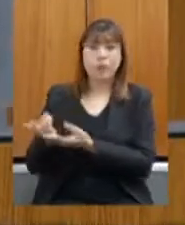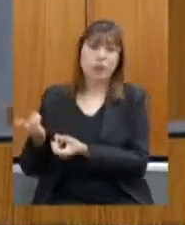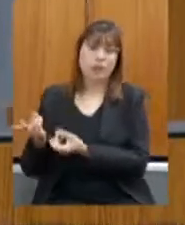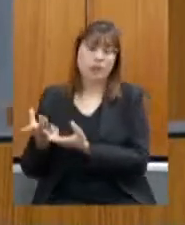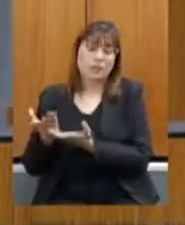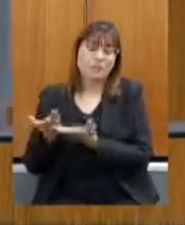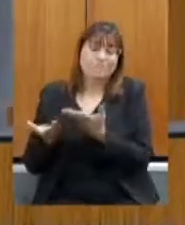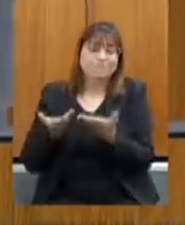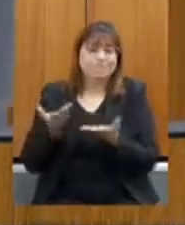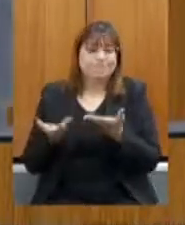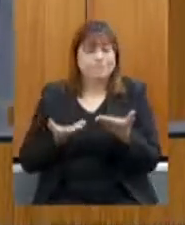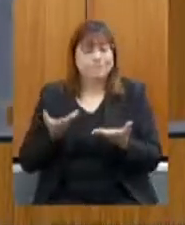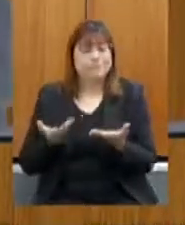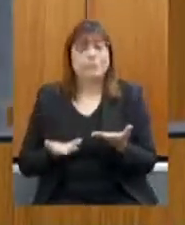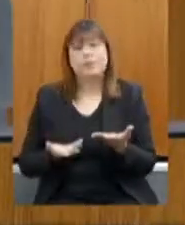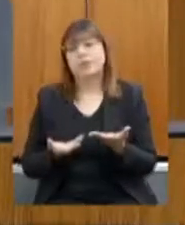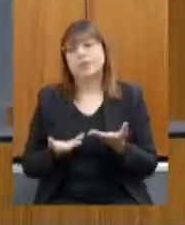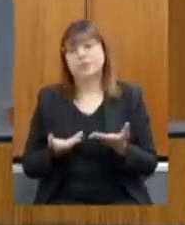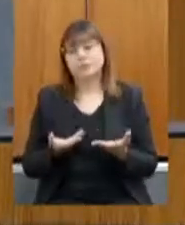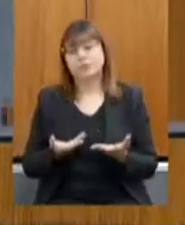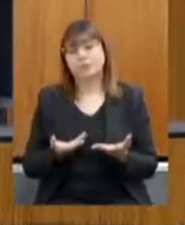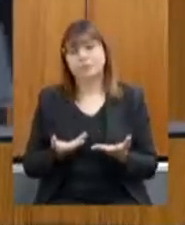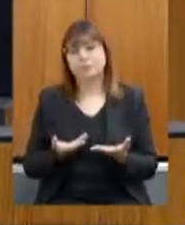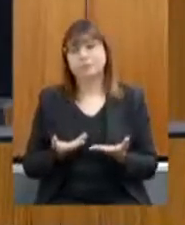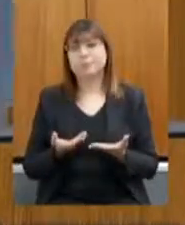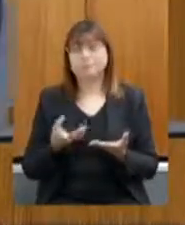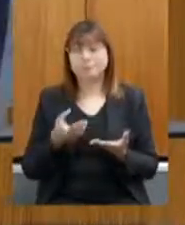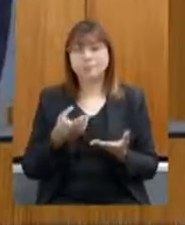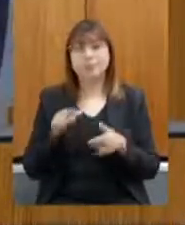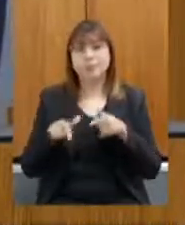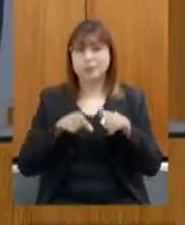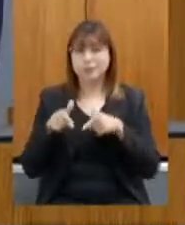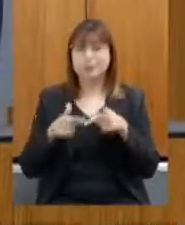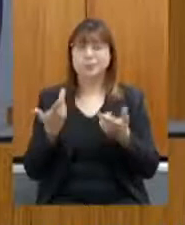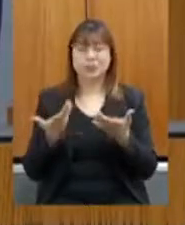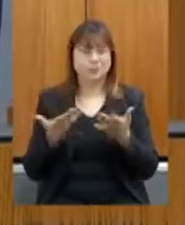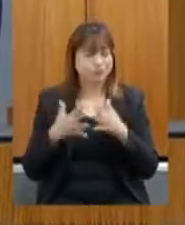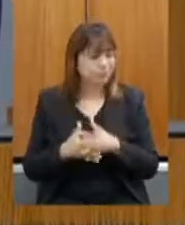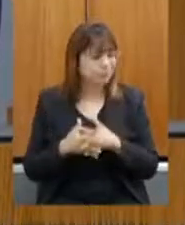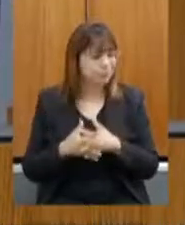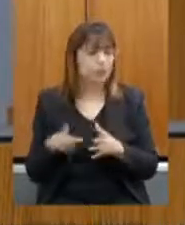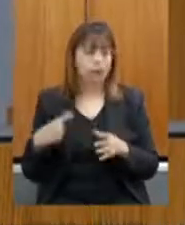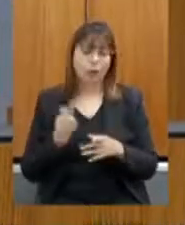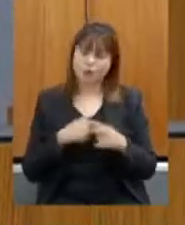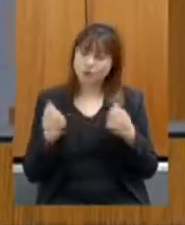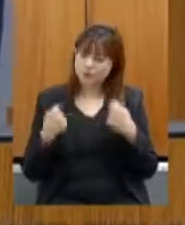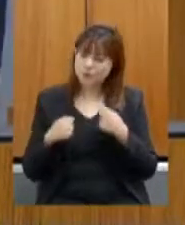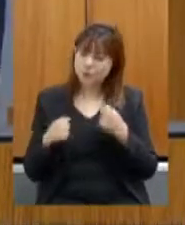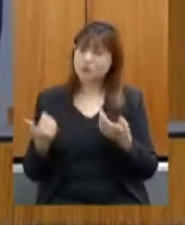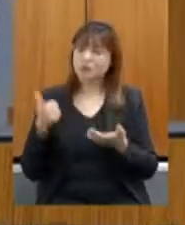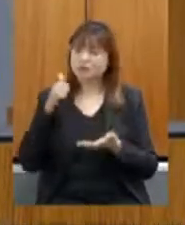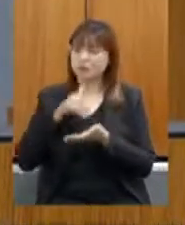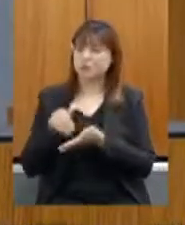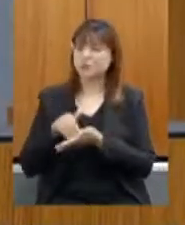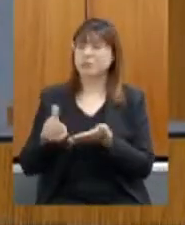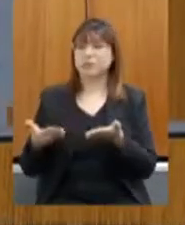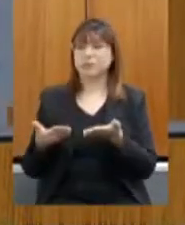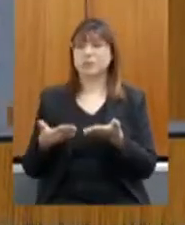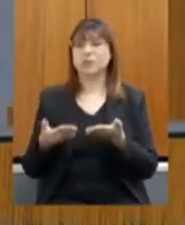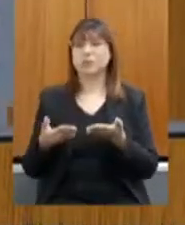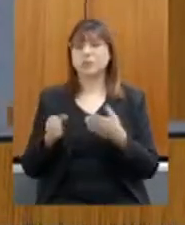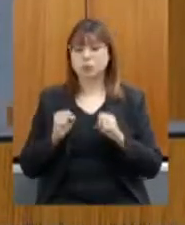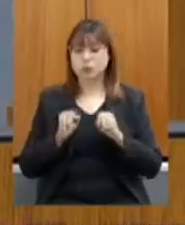operação que é desastrosa. Então, nós precisamos, sabe, secretária, agir forte no governo